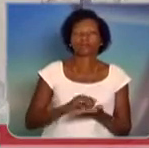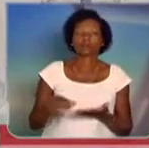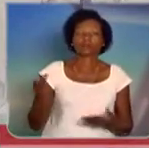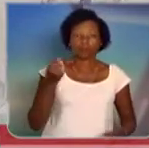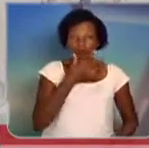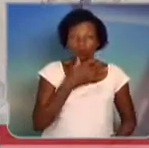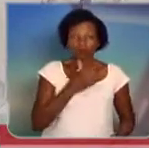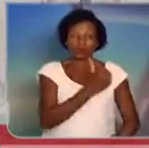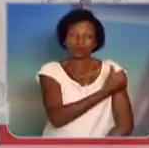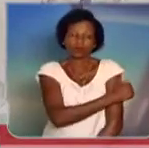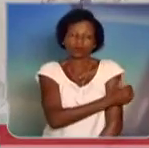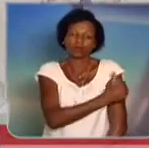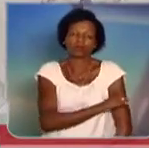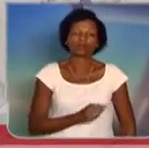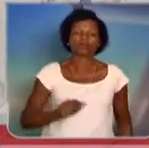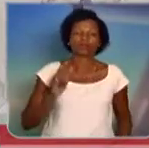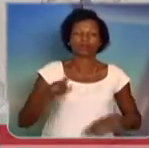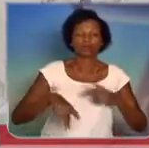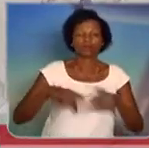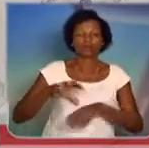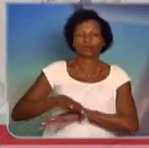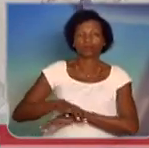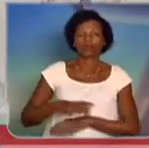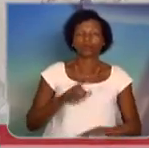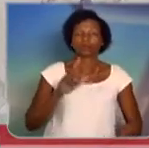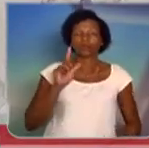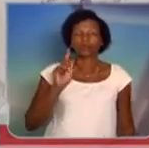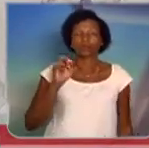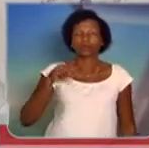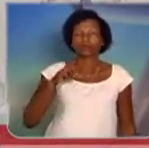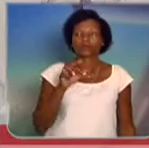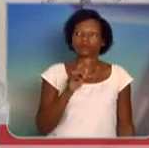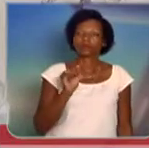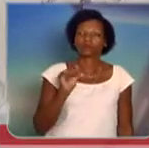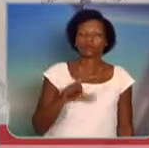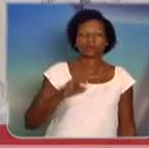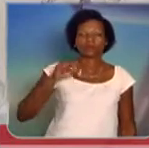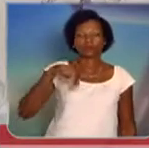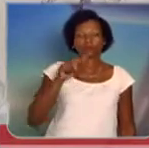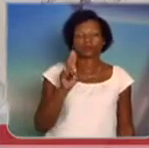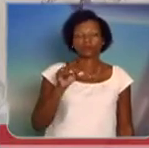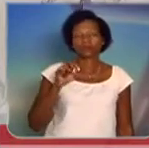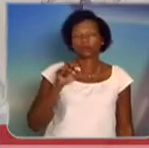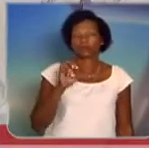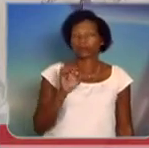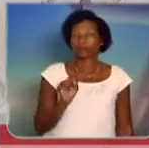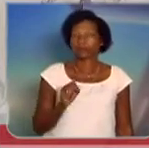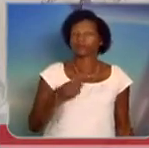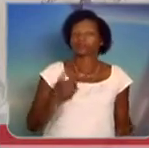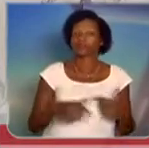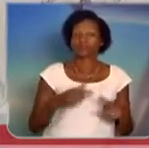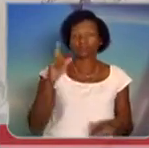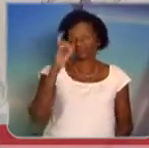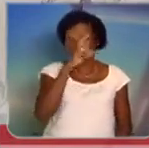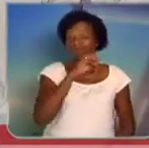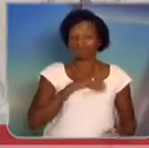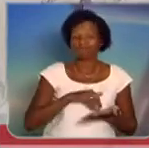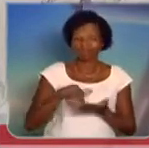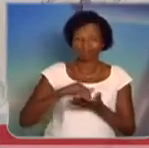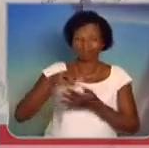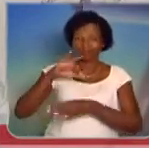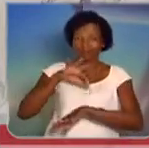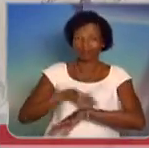Estado do Rio de Janeiro, o general Nunes. O general Nunes está agora com a missão difícil de ser o secretário de